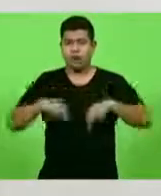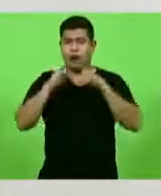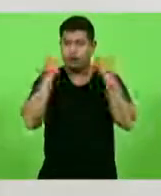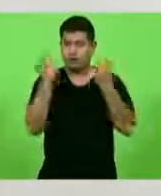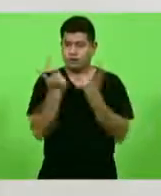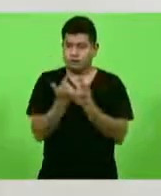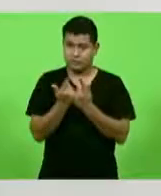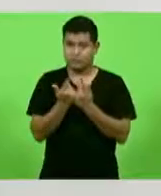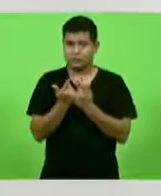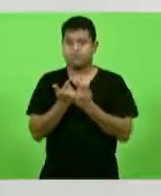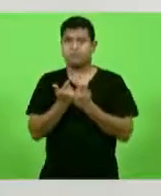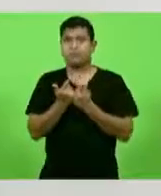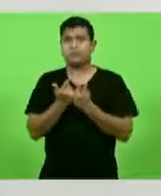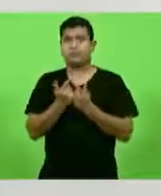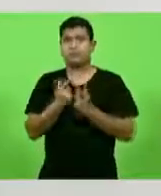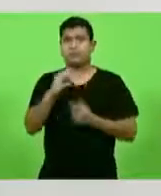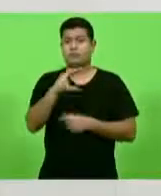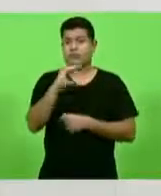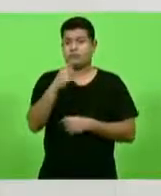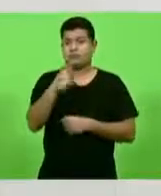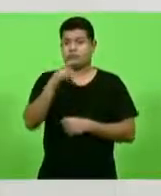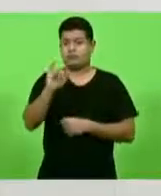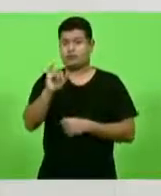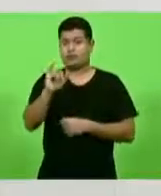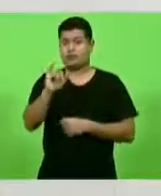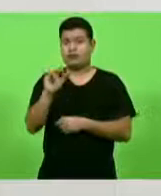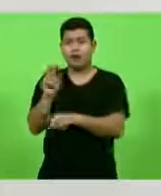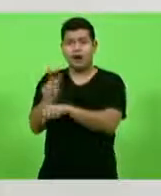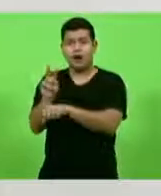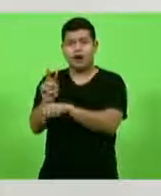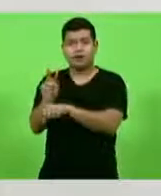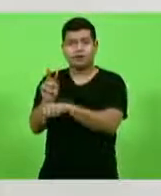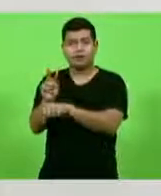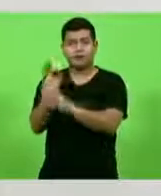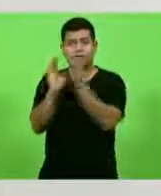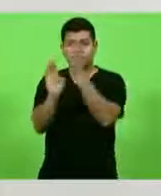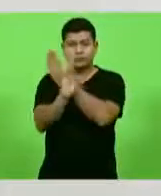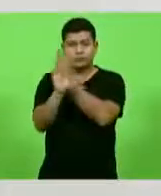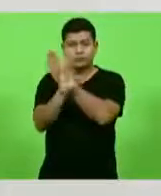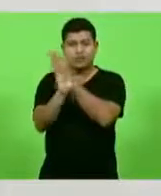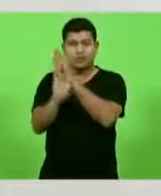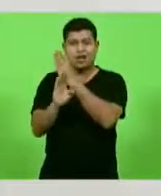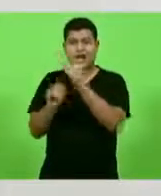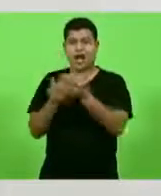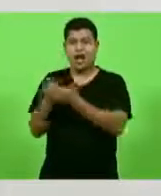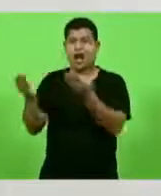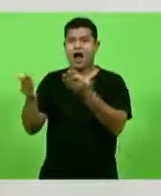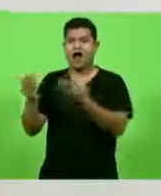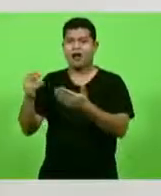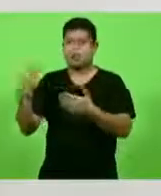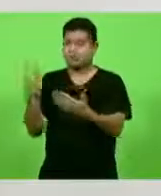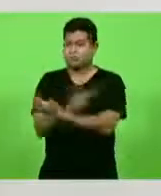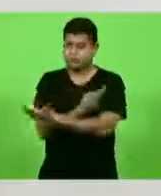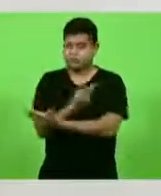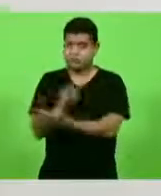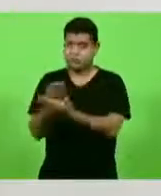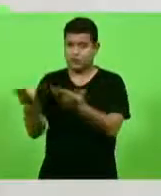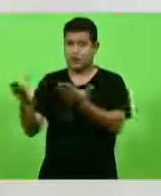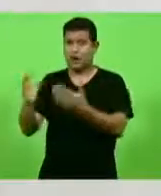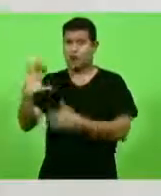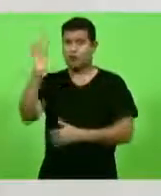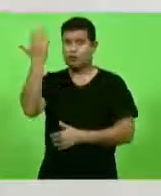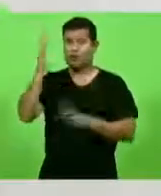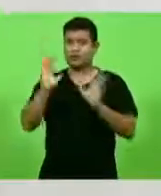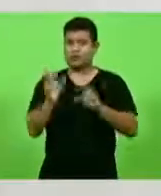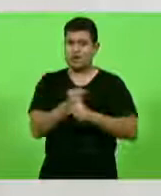uma CPI para investigar as sacanagens que acontecem há mais de